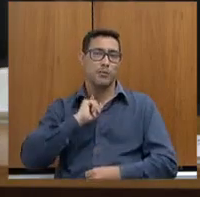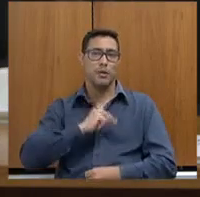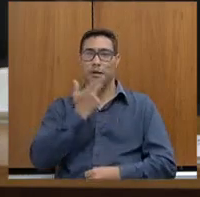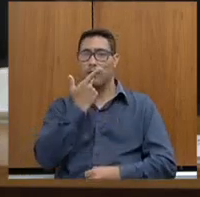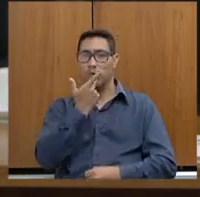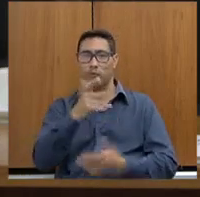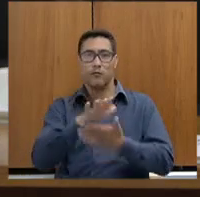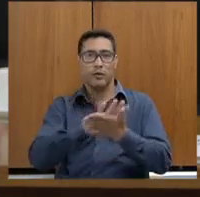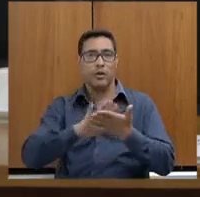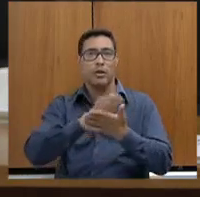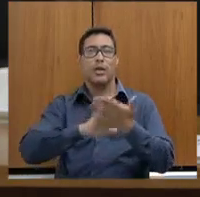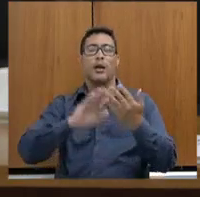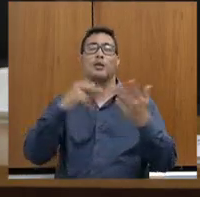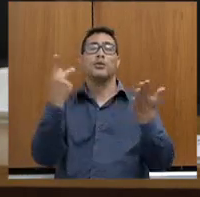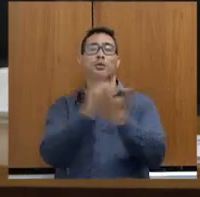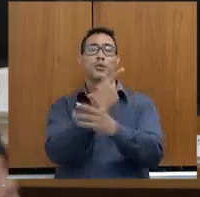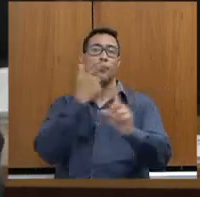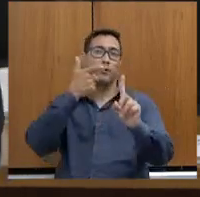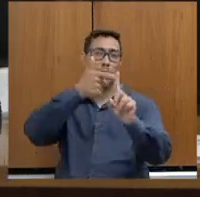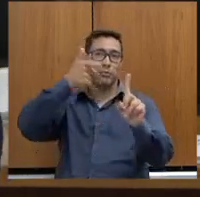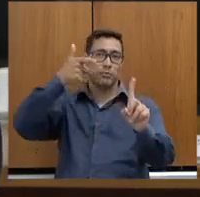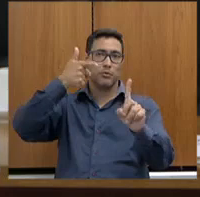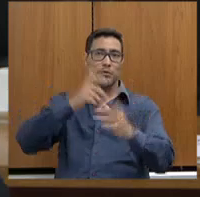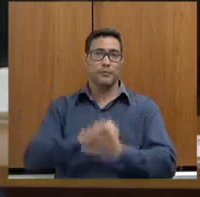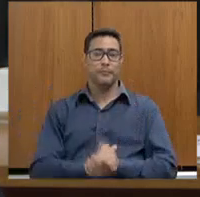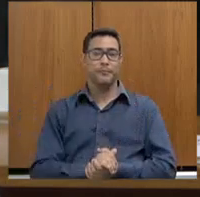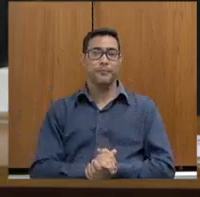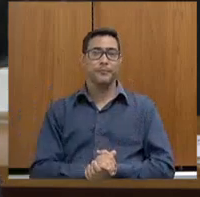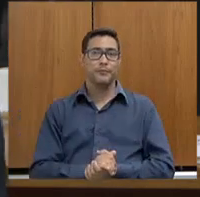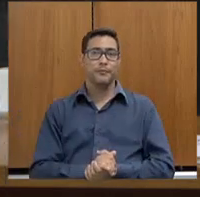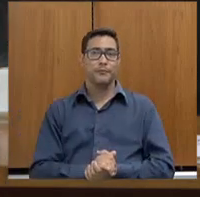respeito a um crime de homicídio consumado. Pode passar.